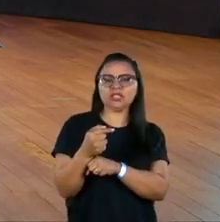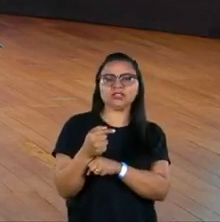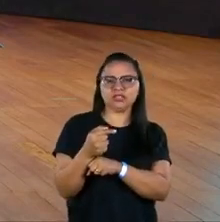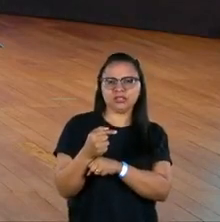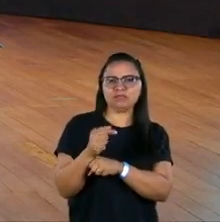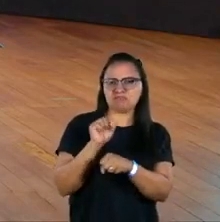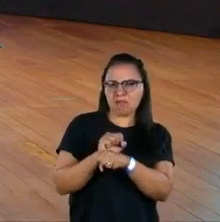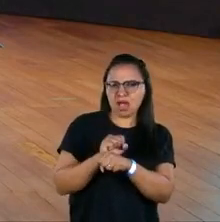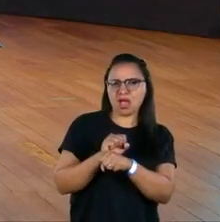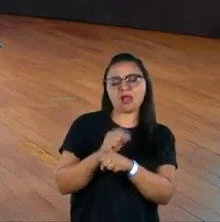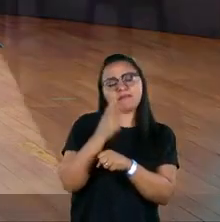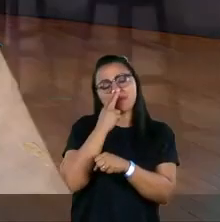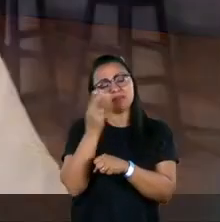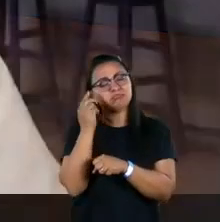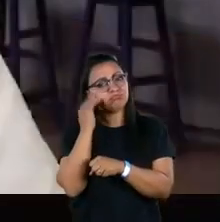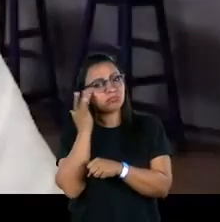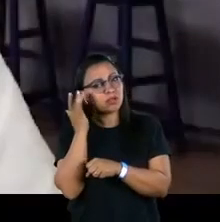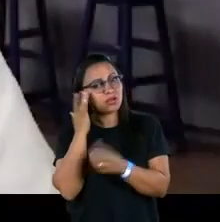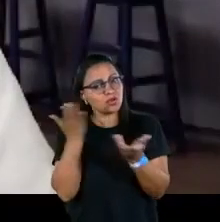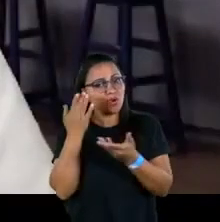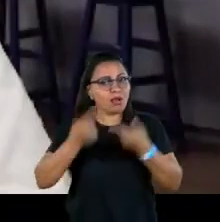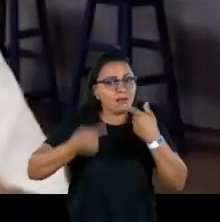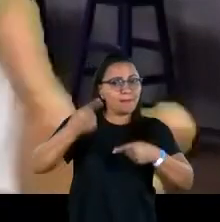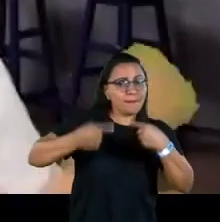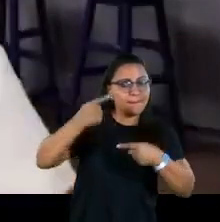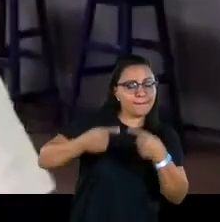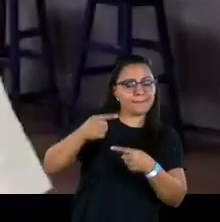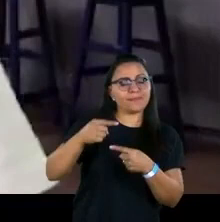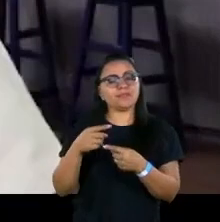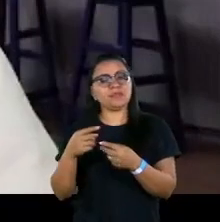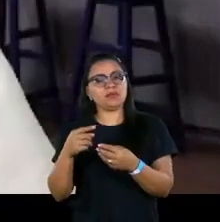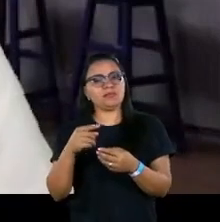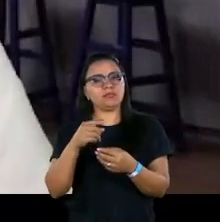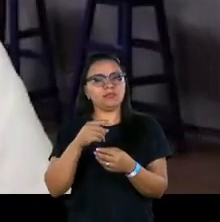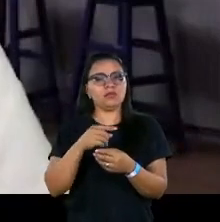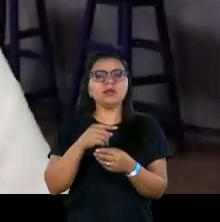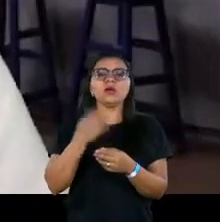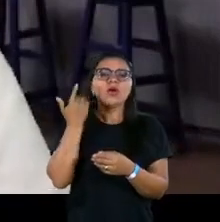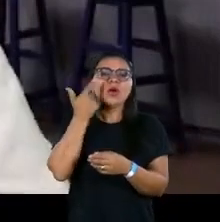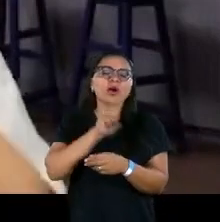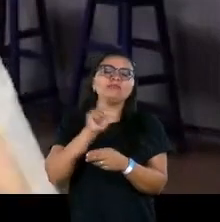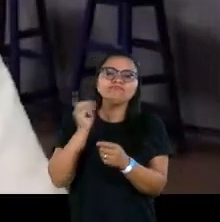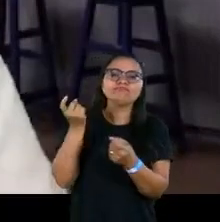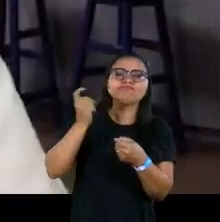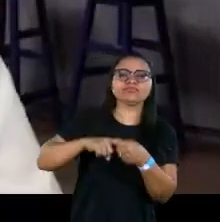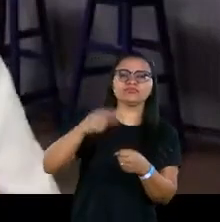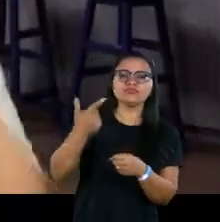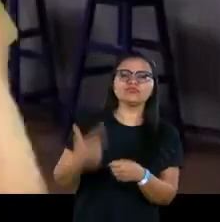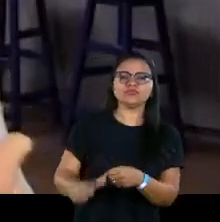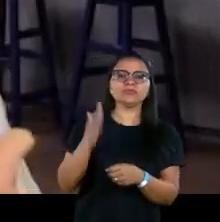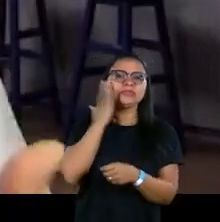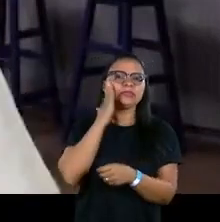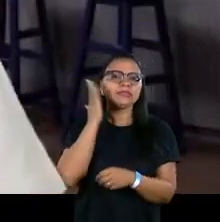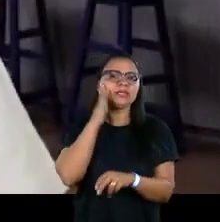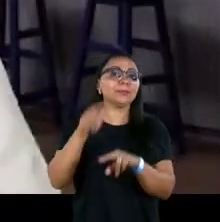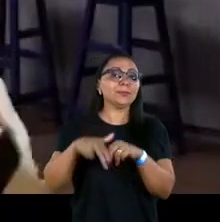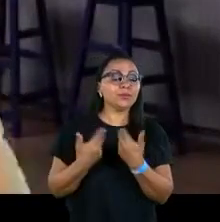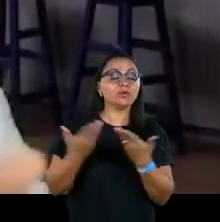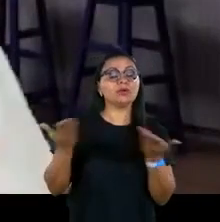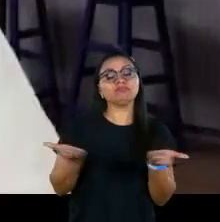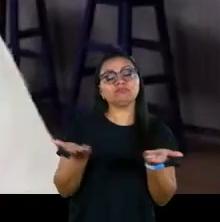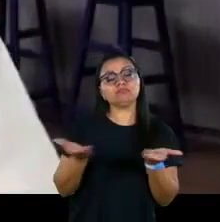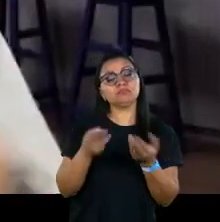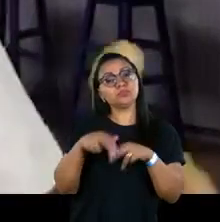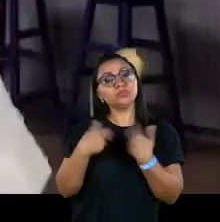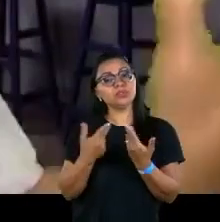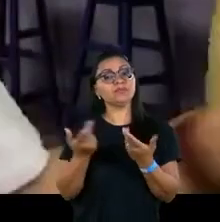a gente vai debater um pouco sobre esse tema com o Danilo, com o Preto, Zezé, para a gente conseguir, de alguma forma, entender por que estamos aqui, por